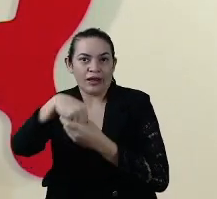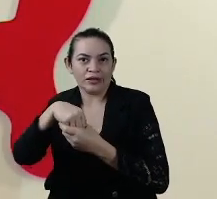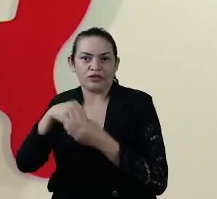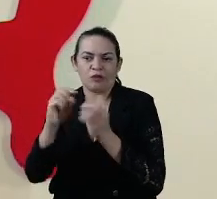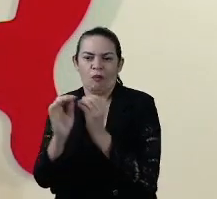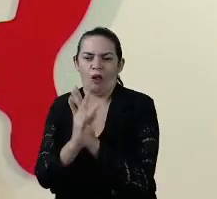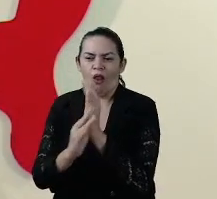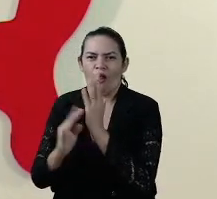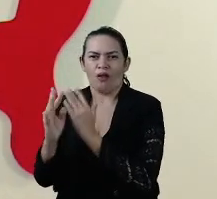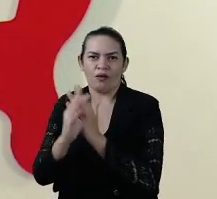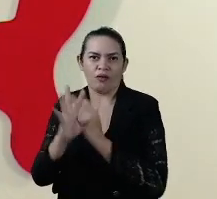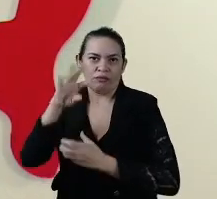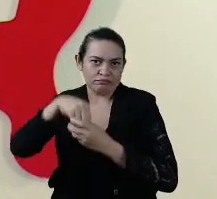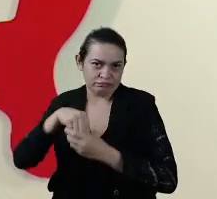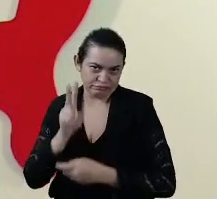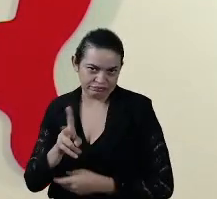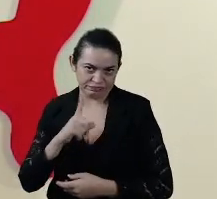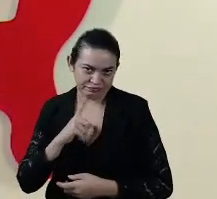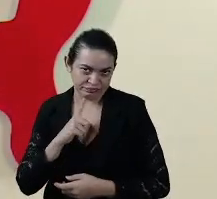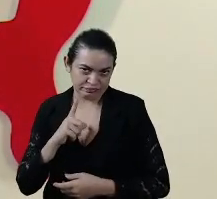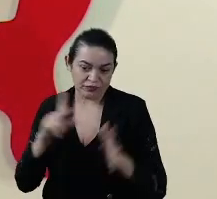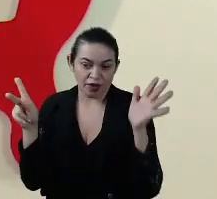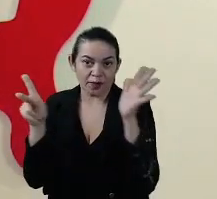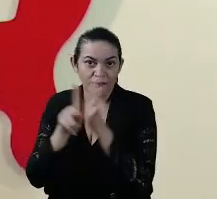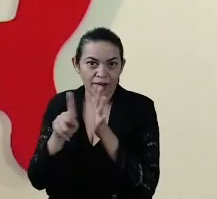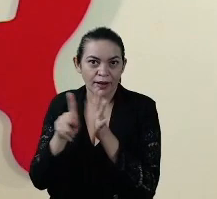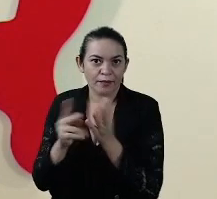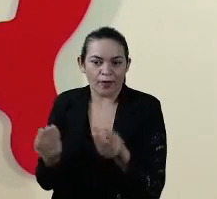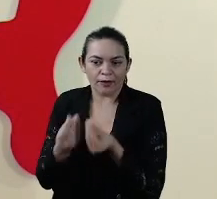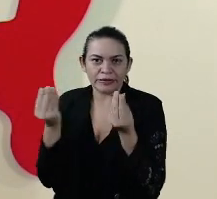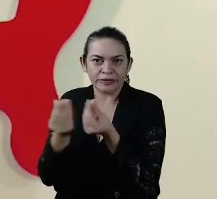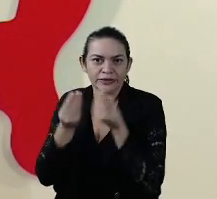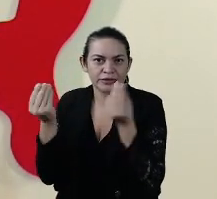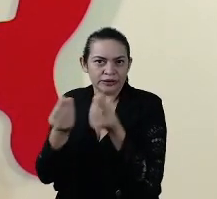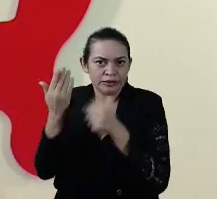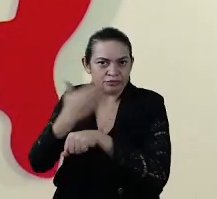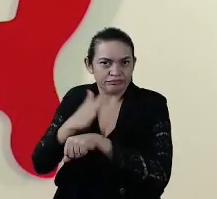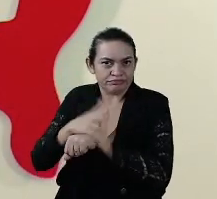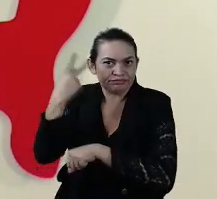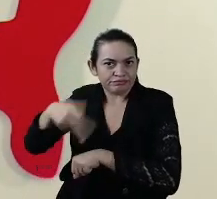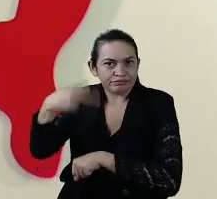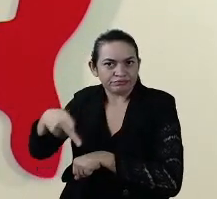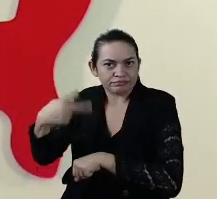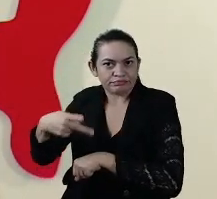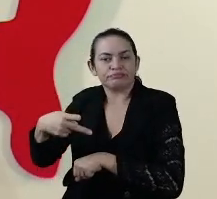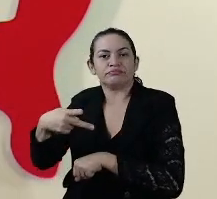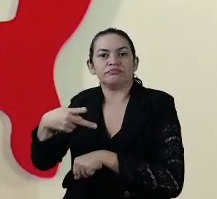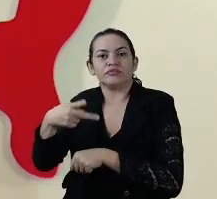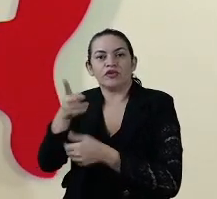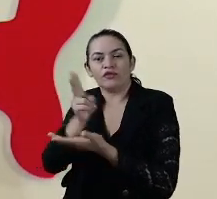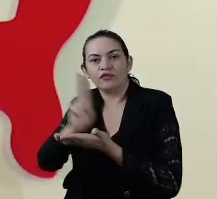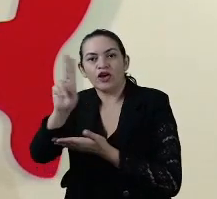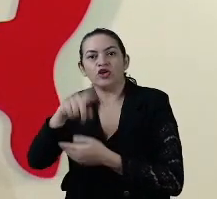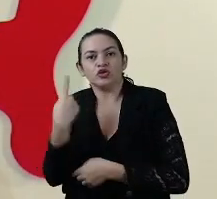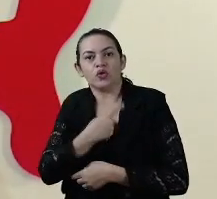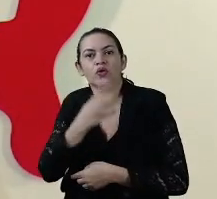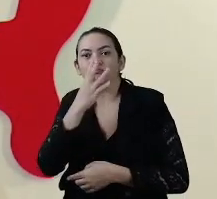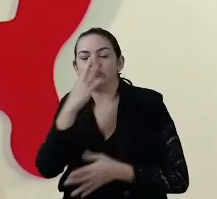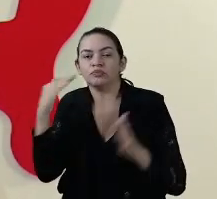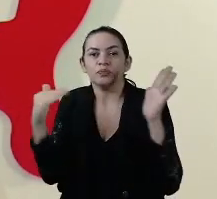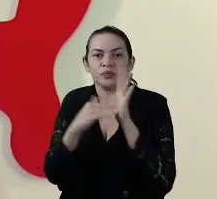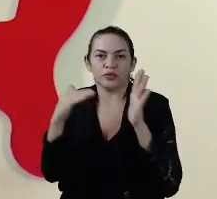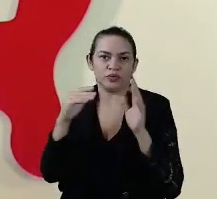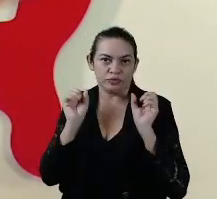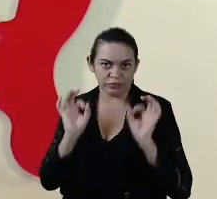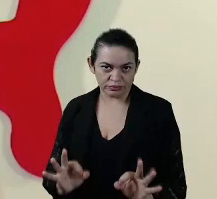aglomeração por natureza, pela própria essência da sua atividade e nós vamos analisar por último.